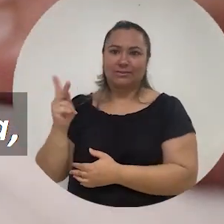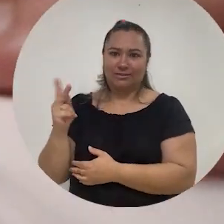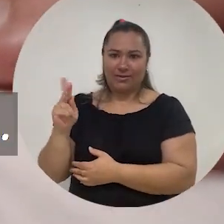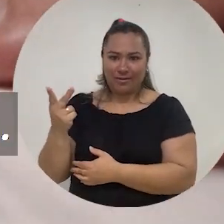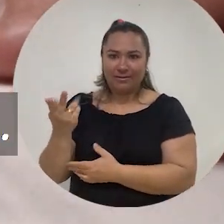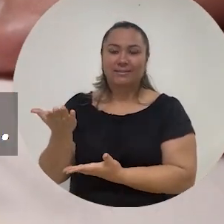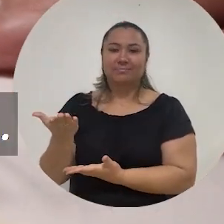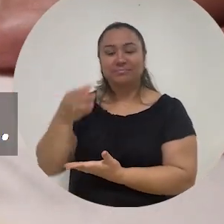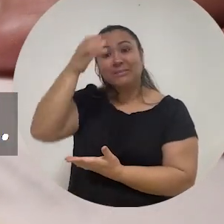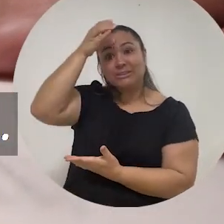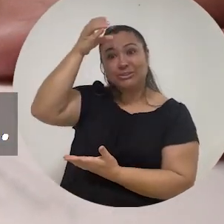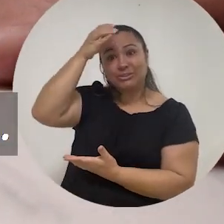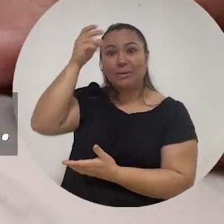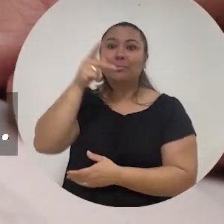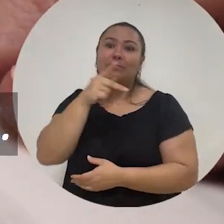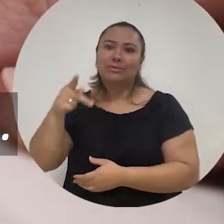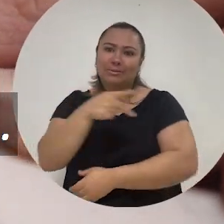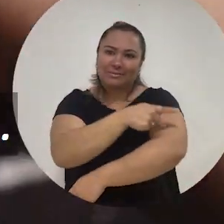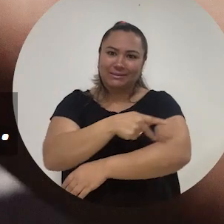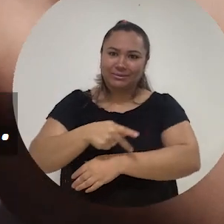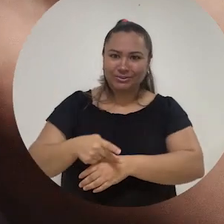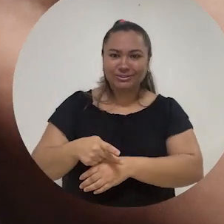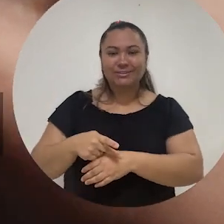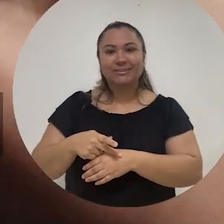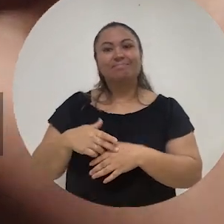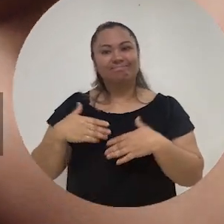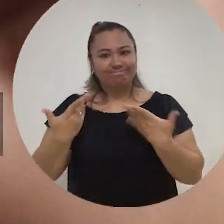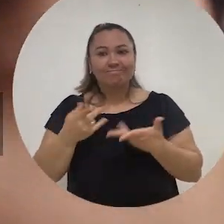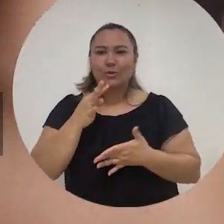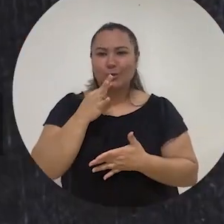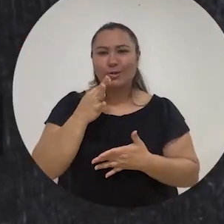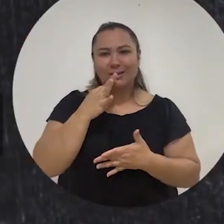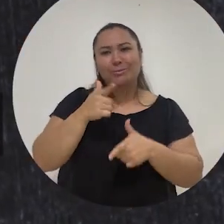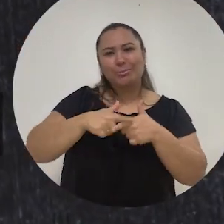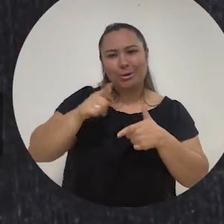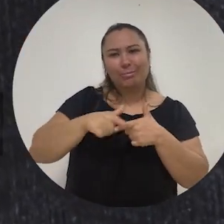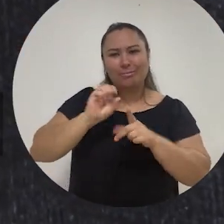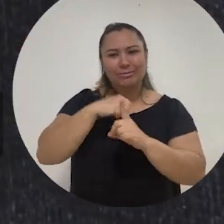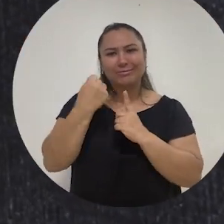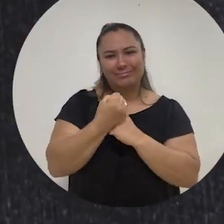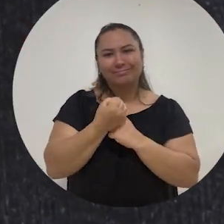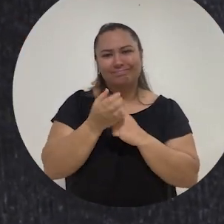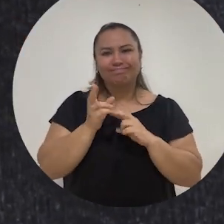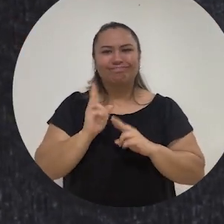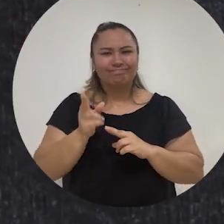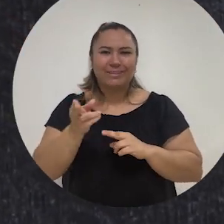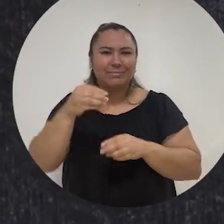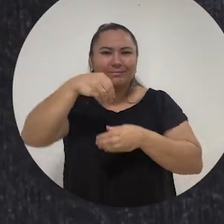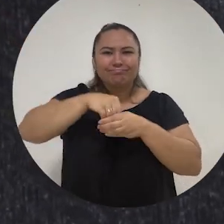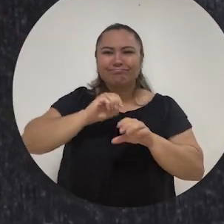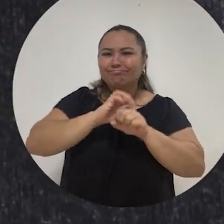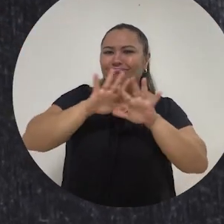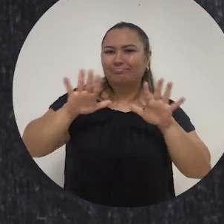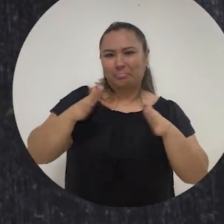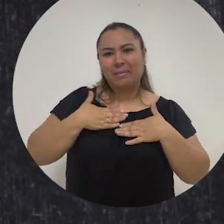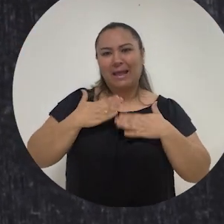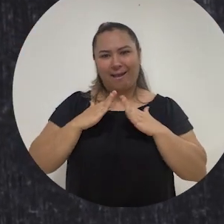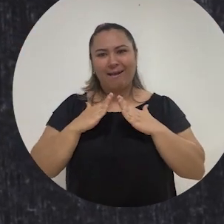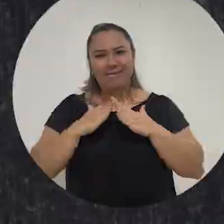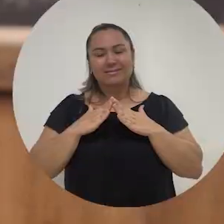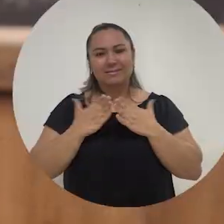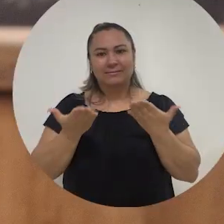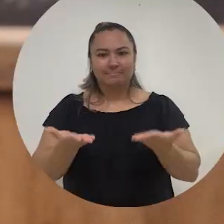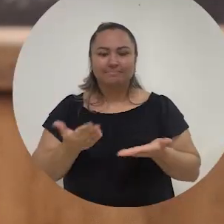história, a minha tia é professora de pedagogia, e as mazelas sociais sempre foram algo que foram evidentes na minha